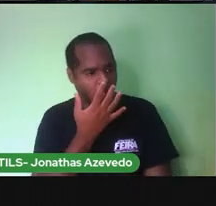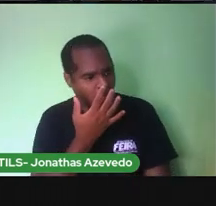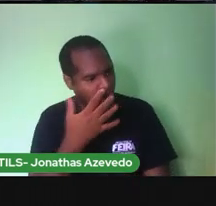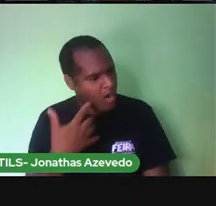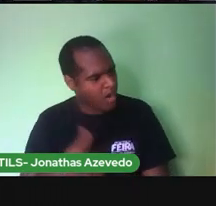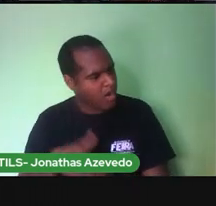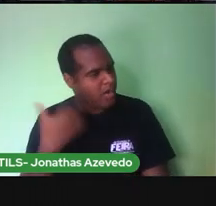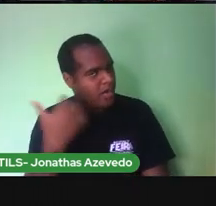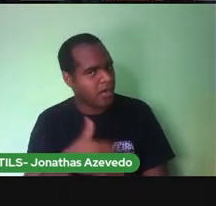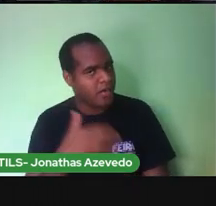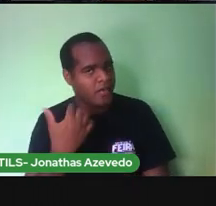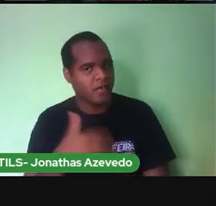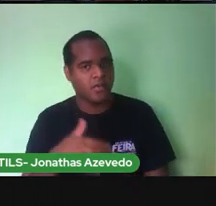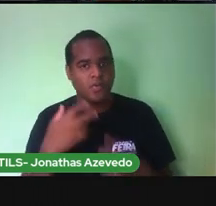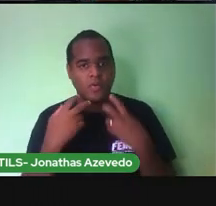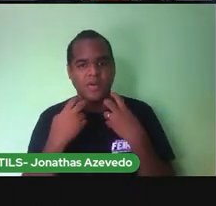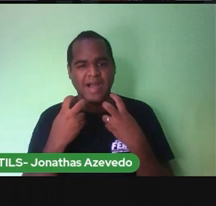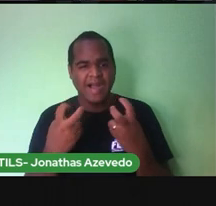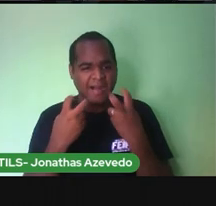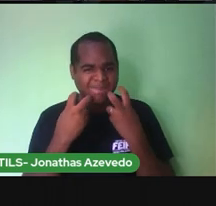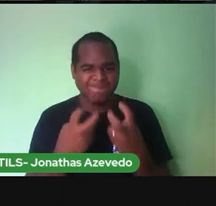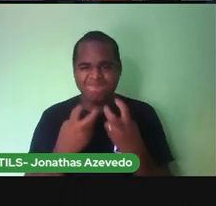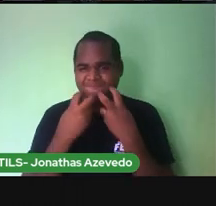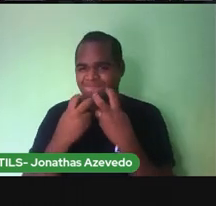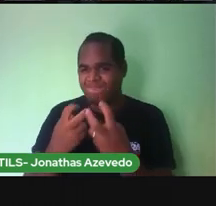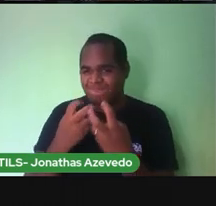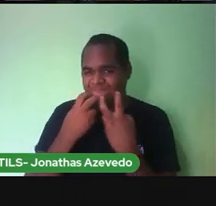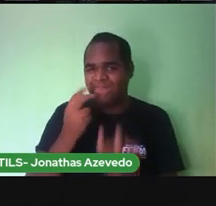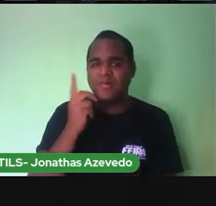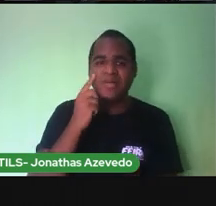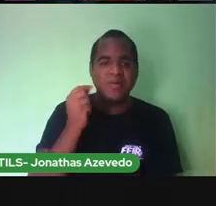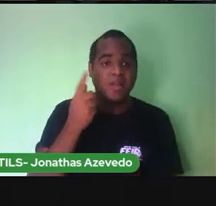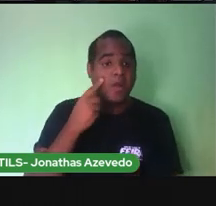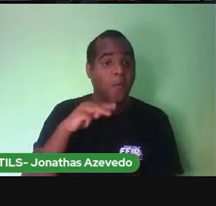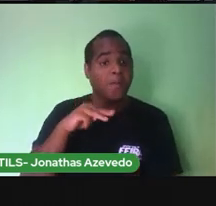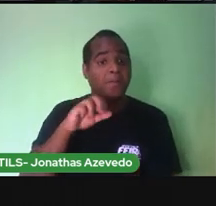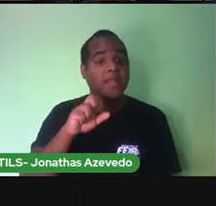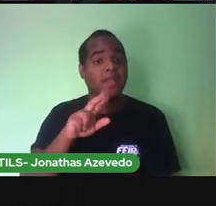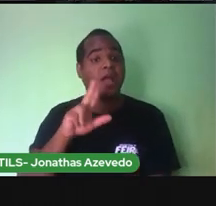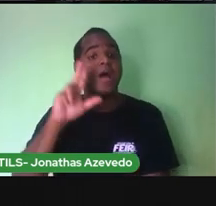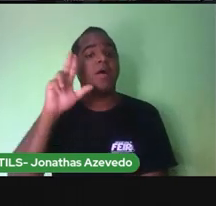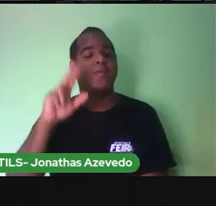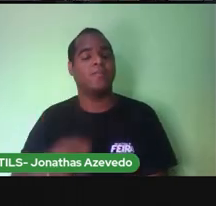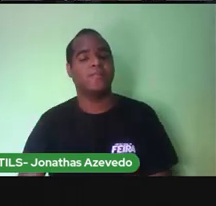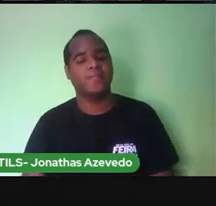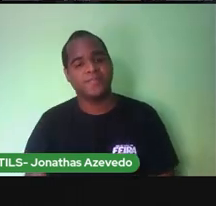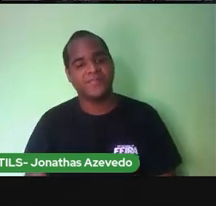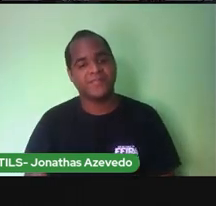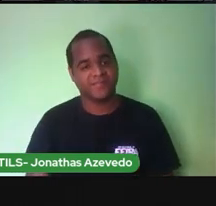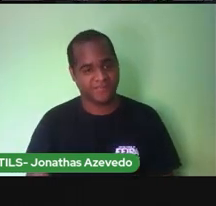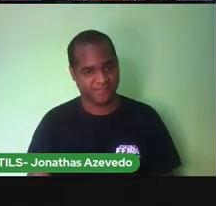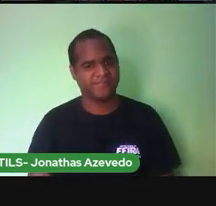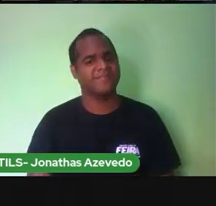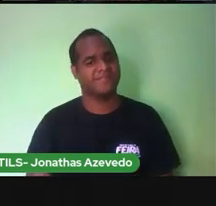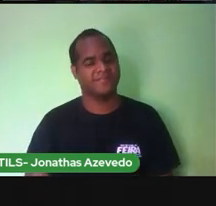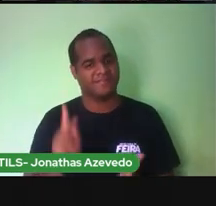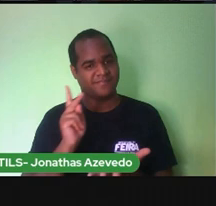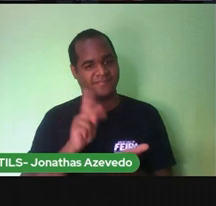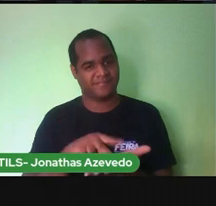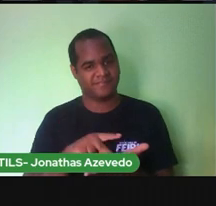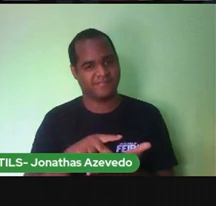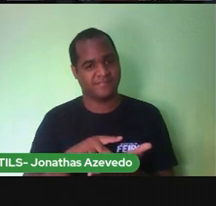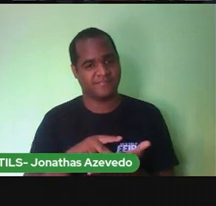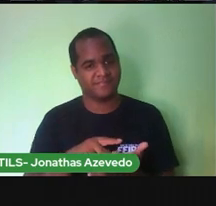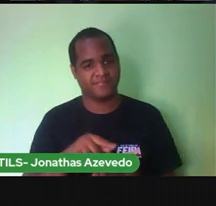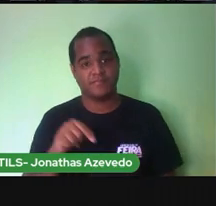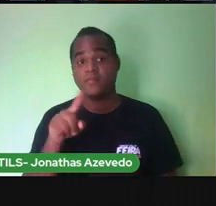Admirou Cece Do berrou Do berrou Que o gato Deu Miau Não é verdade? Principalmente